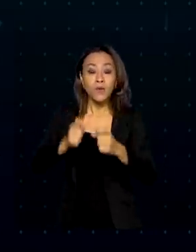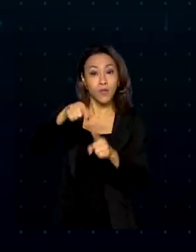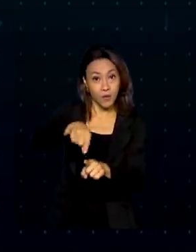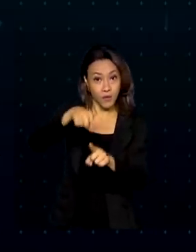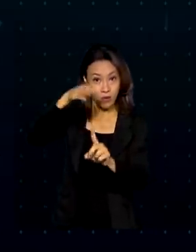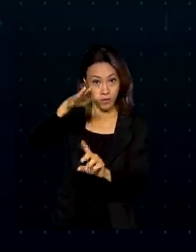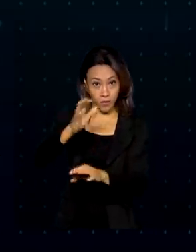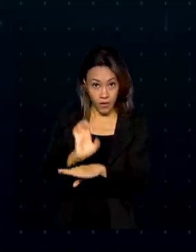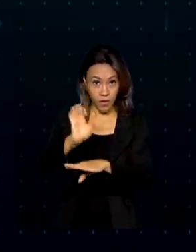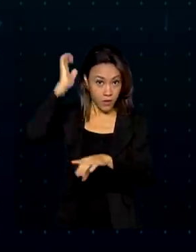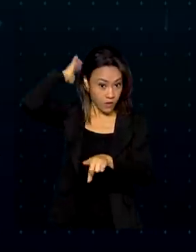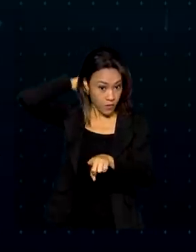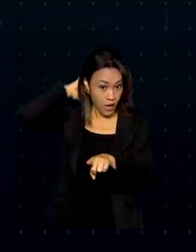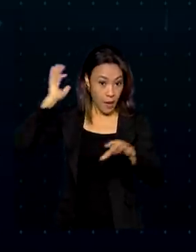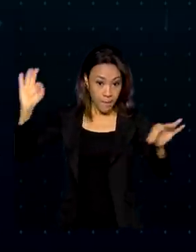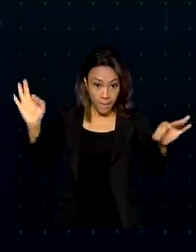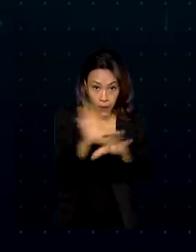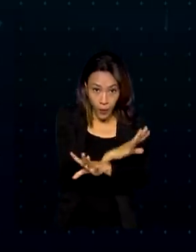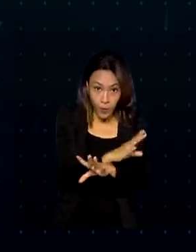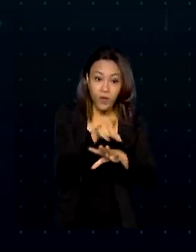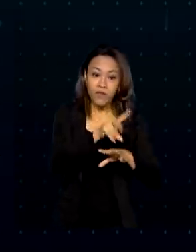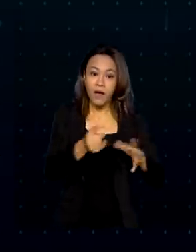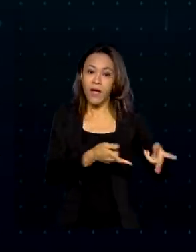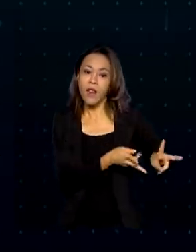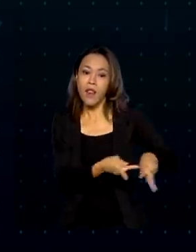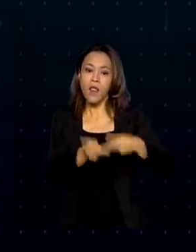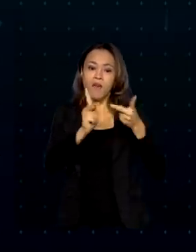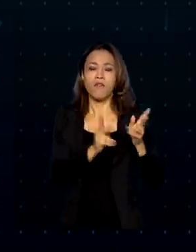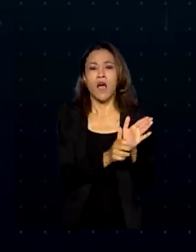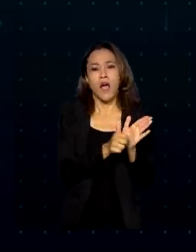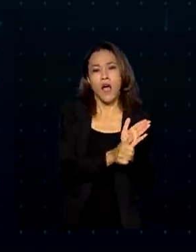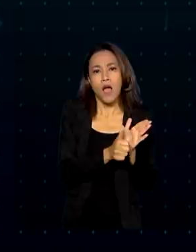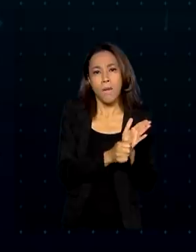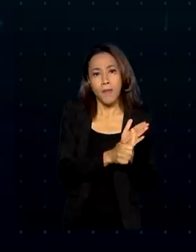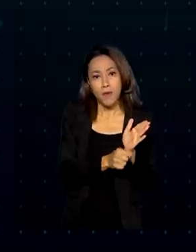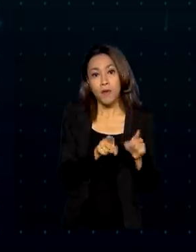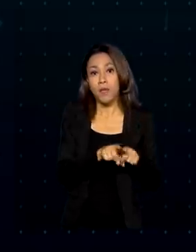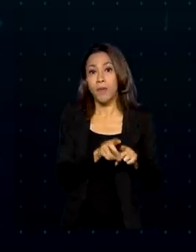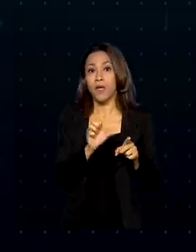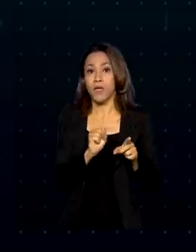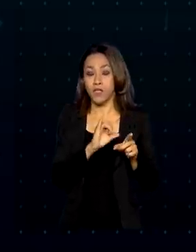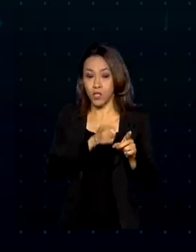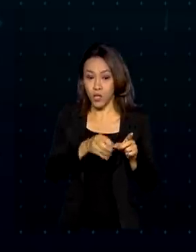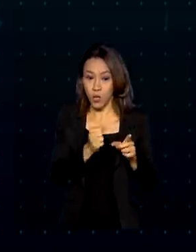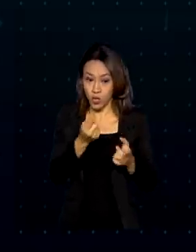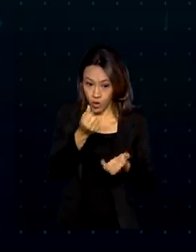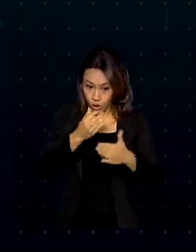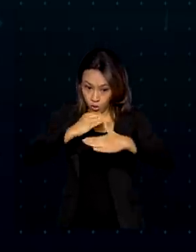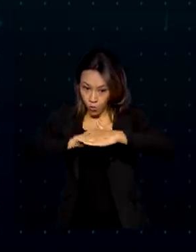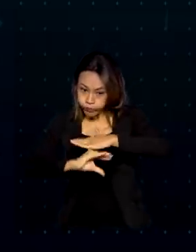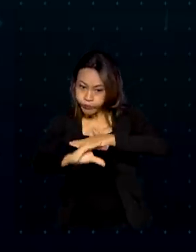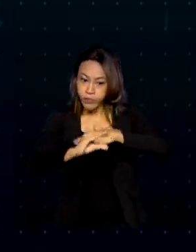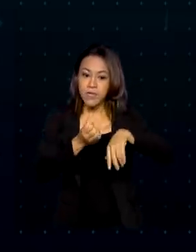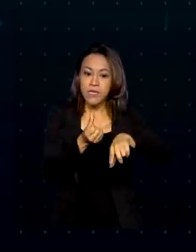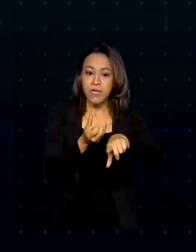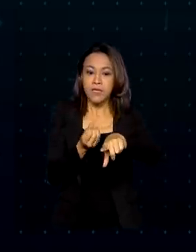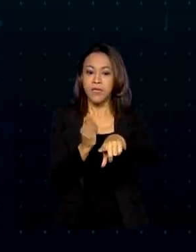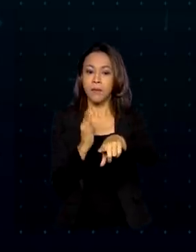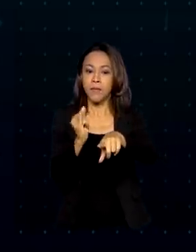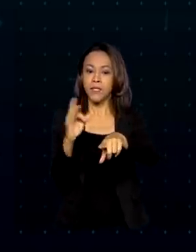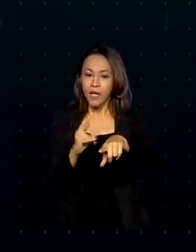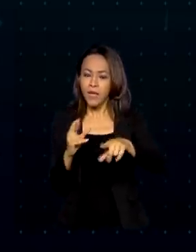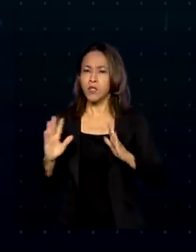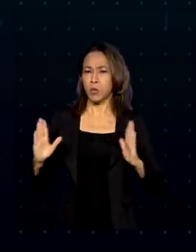Quando pronta, deve escoar soja e milho. O investimento será de R 60 bilhões e o vencedor vai operar a